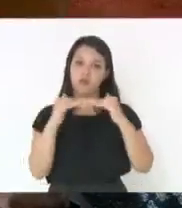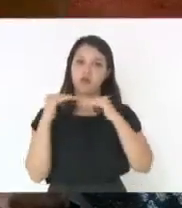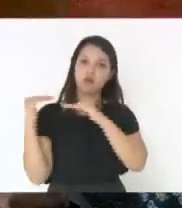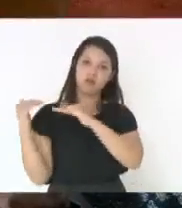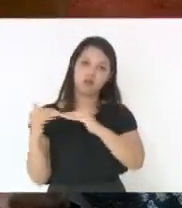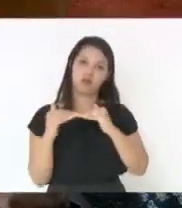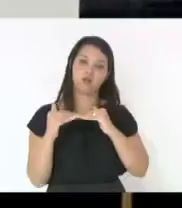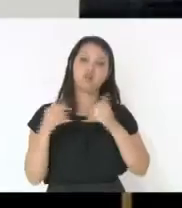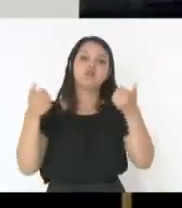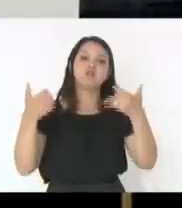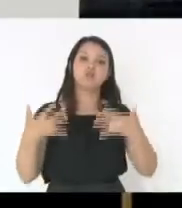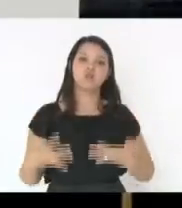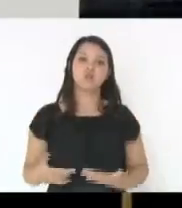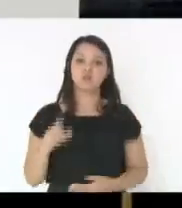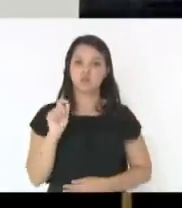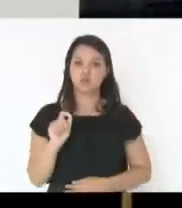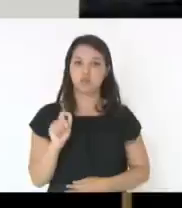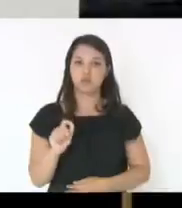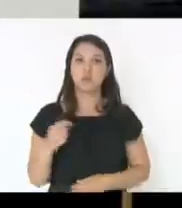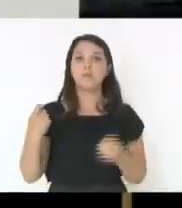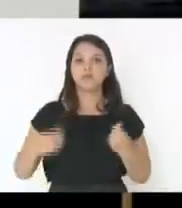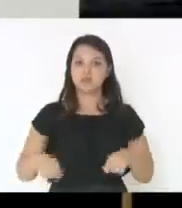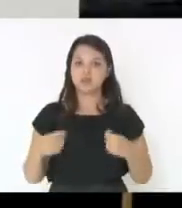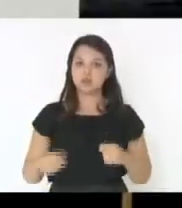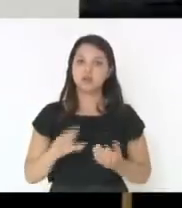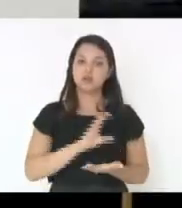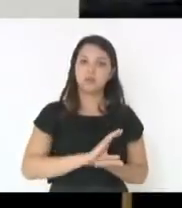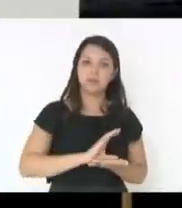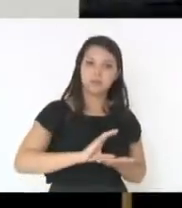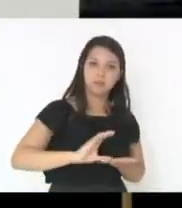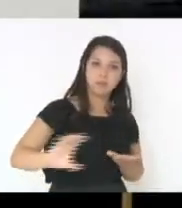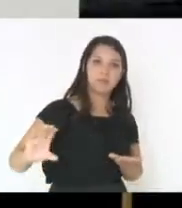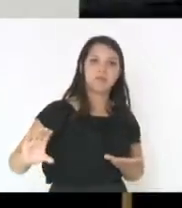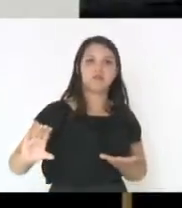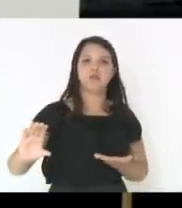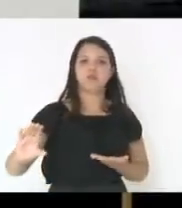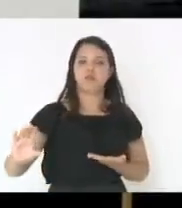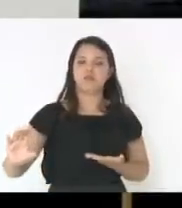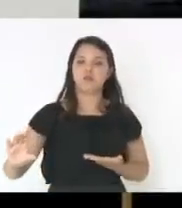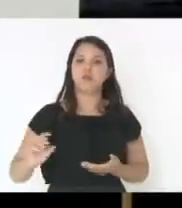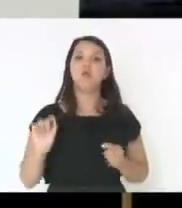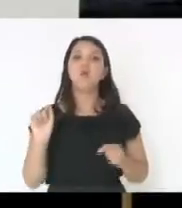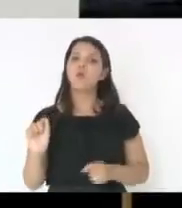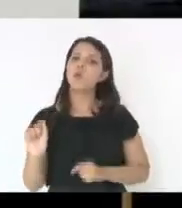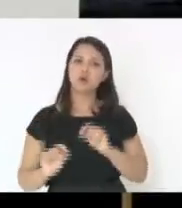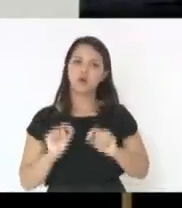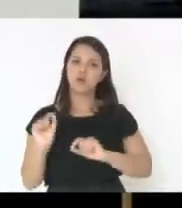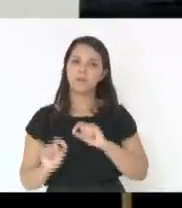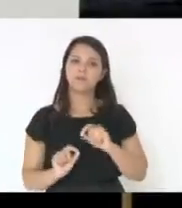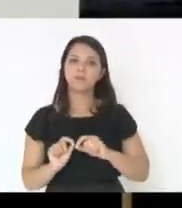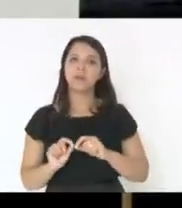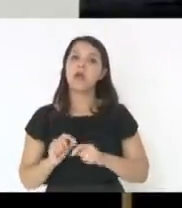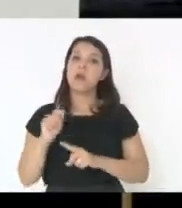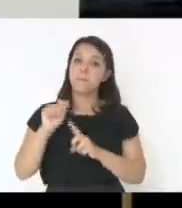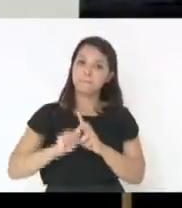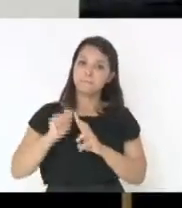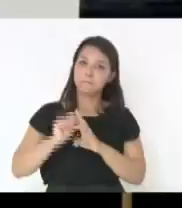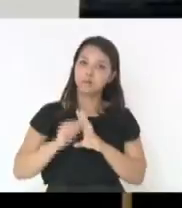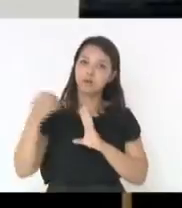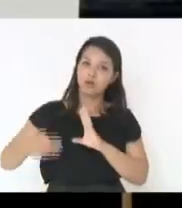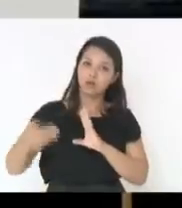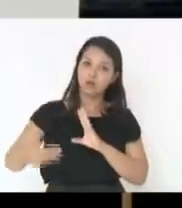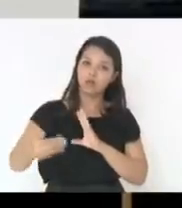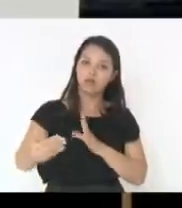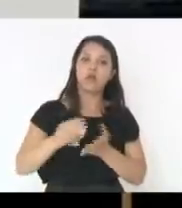diz que tem que ser repassado na forma de duodécio. Isto é, a cada mês repassa o